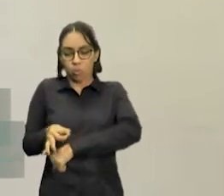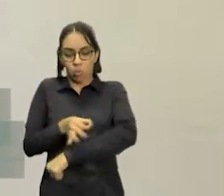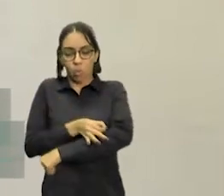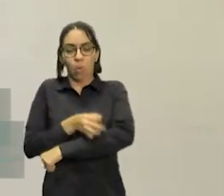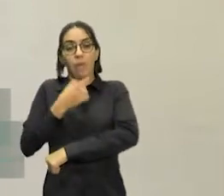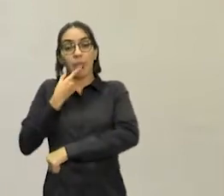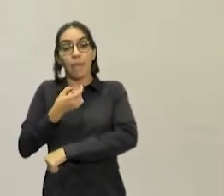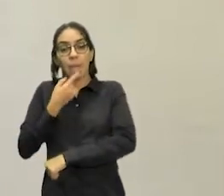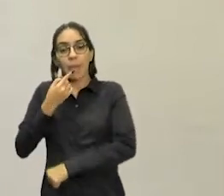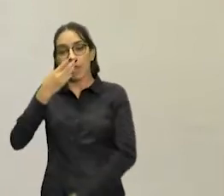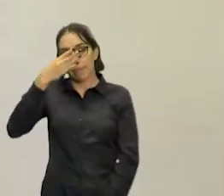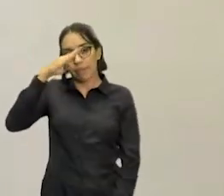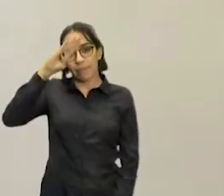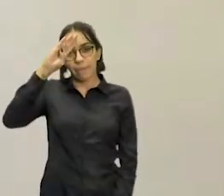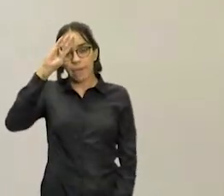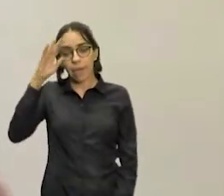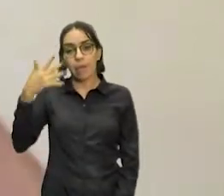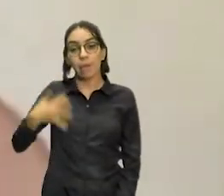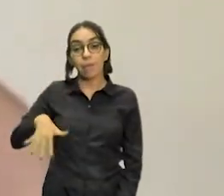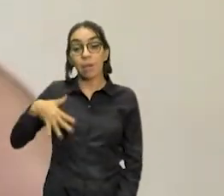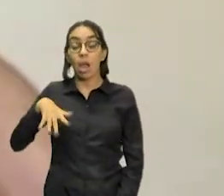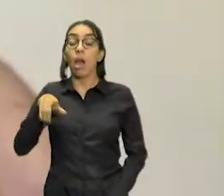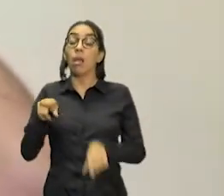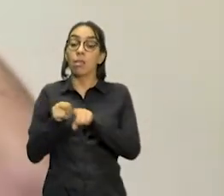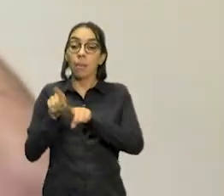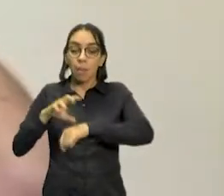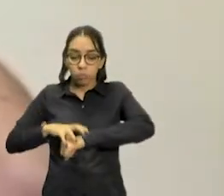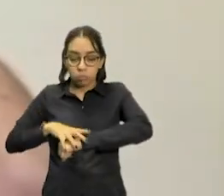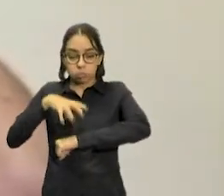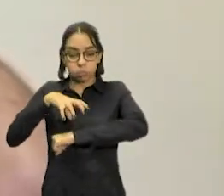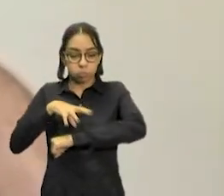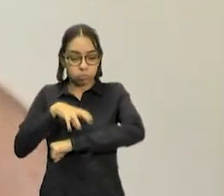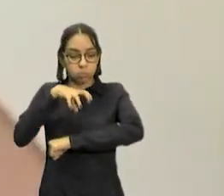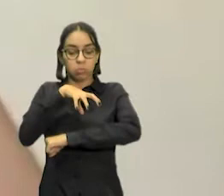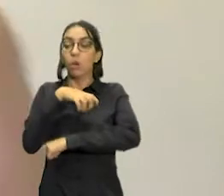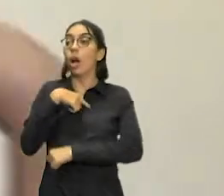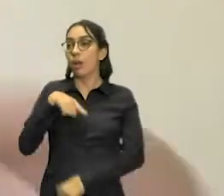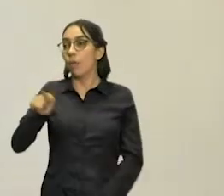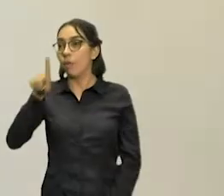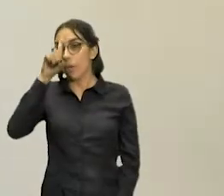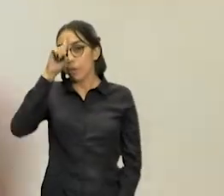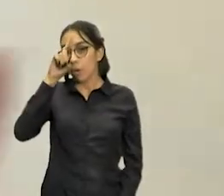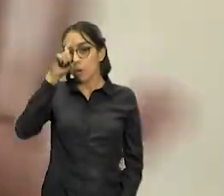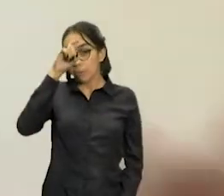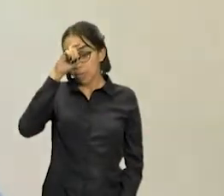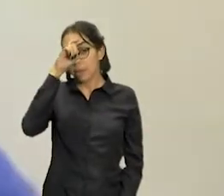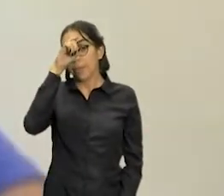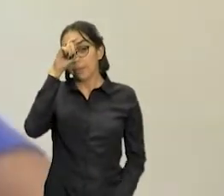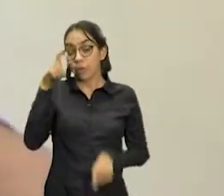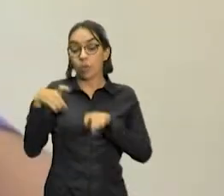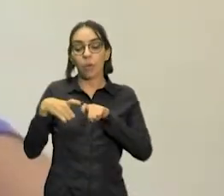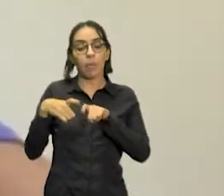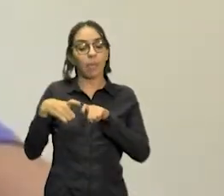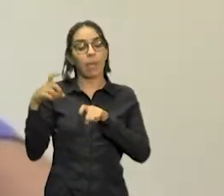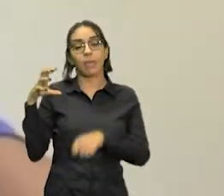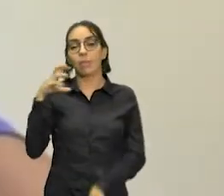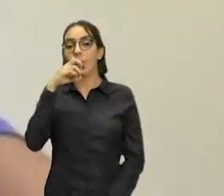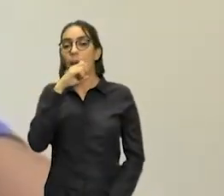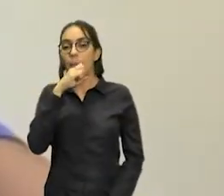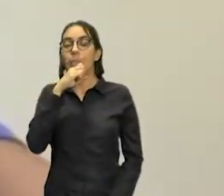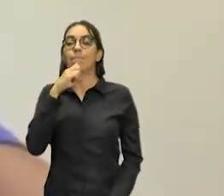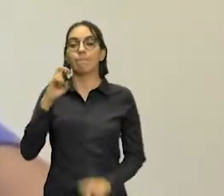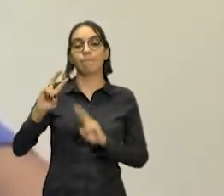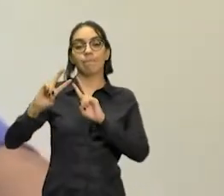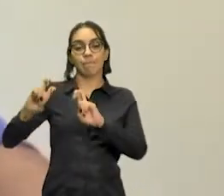seguida o meu museu já começou a ficar inchado. E aí eu fui até o hospital e o médico, rapidinho, ele já olhou e disse, você está com